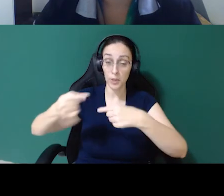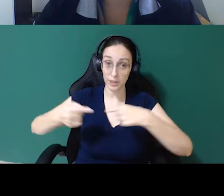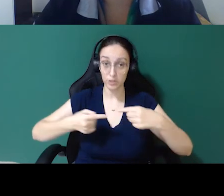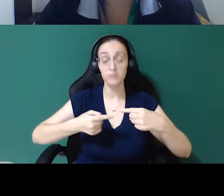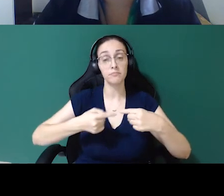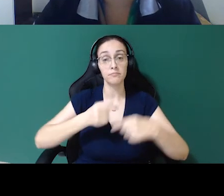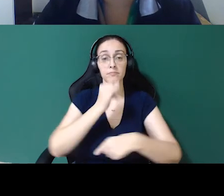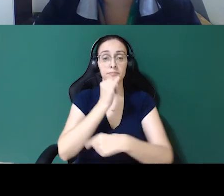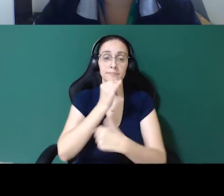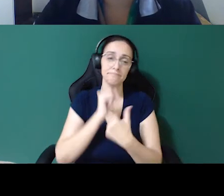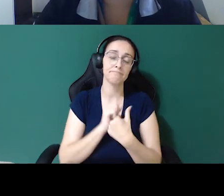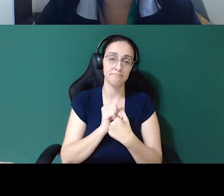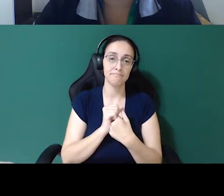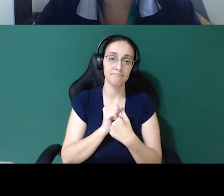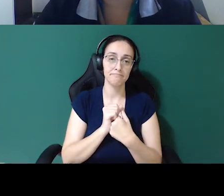por exemplo,